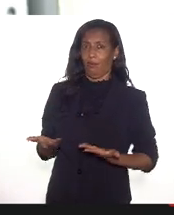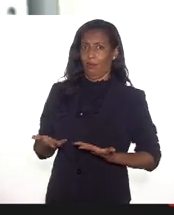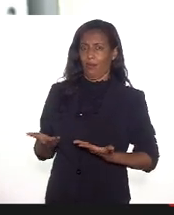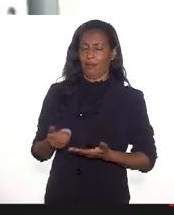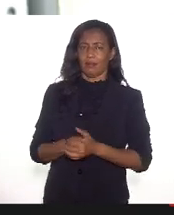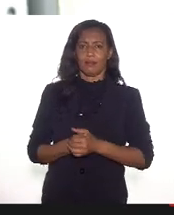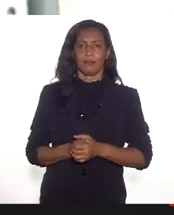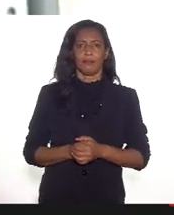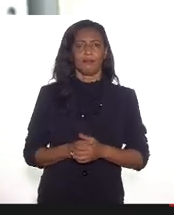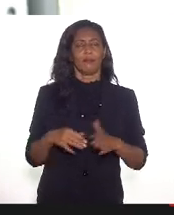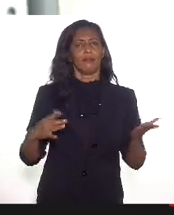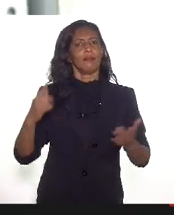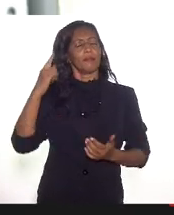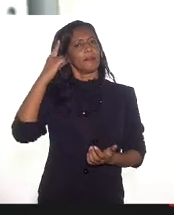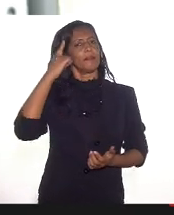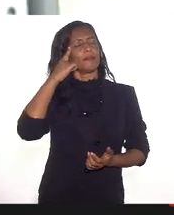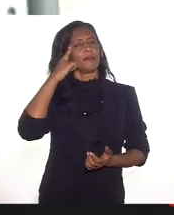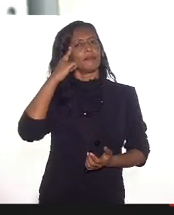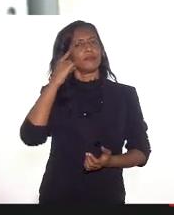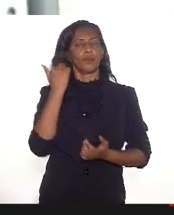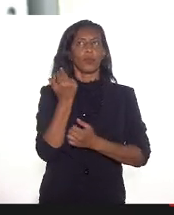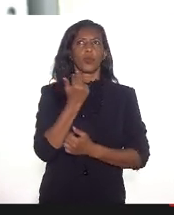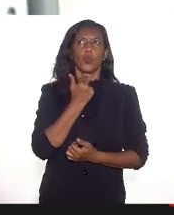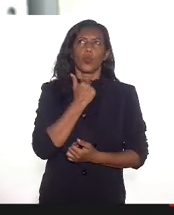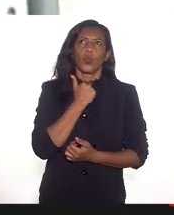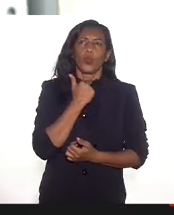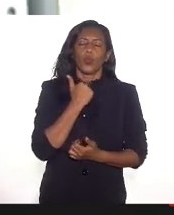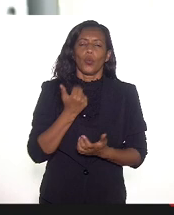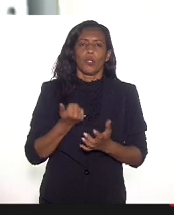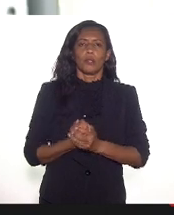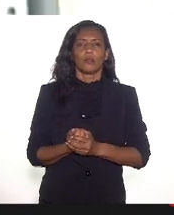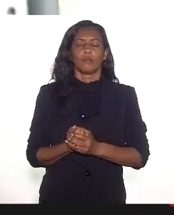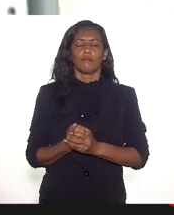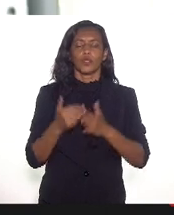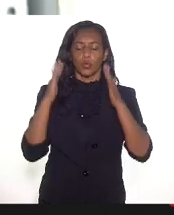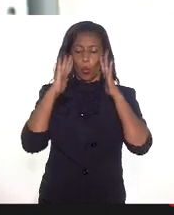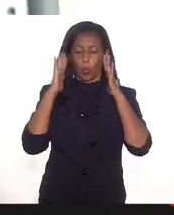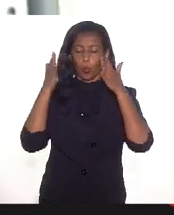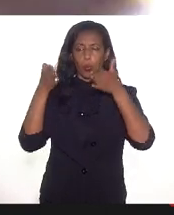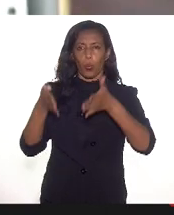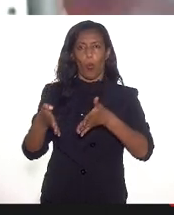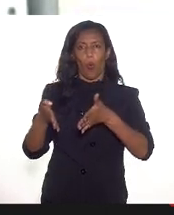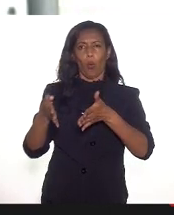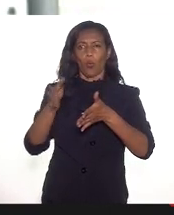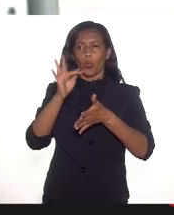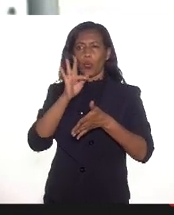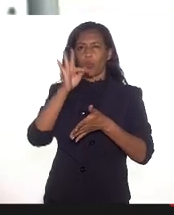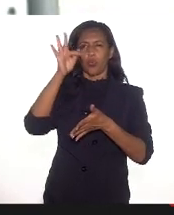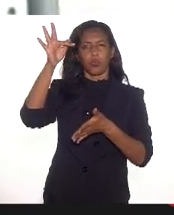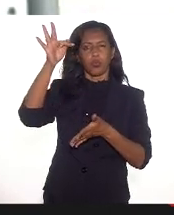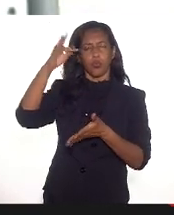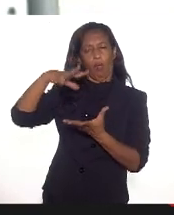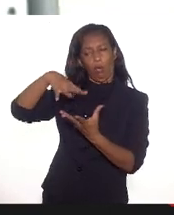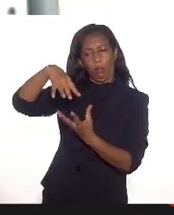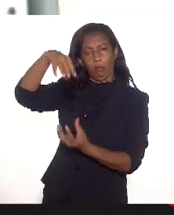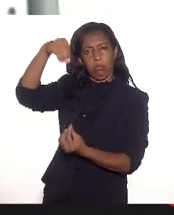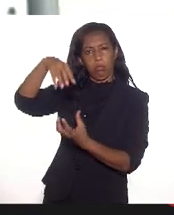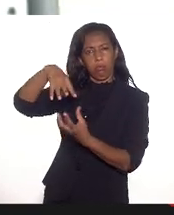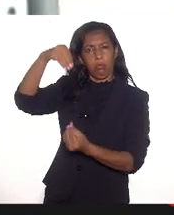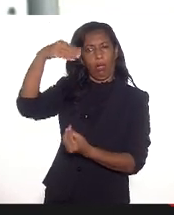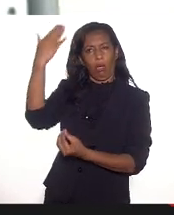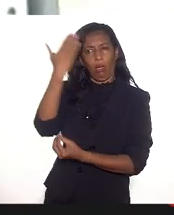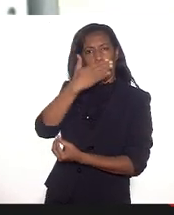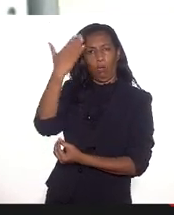eu penso que não deveríamos nos concentrar num futuro abstrato, porque